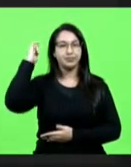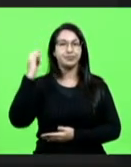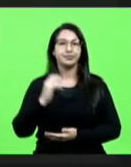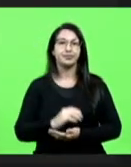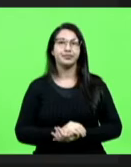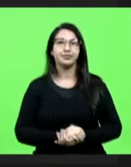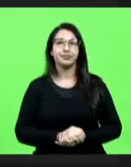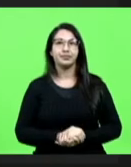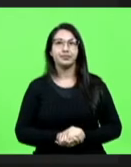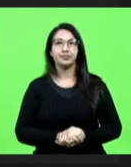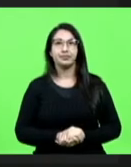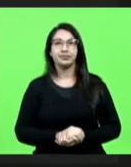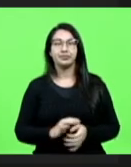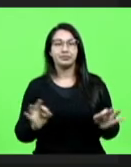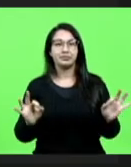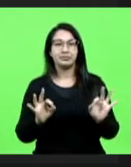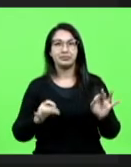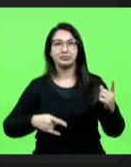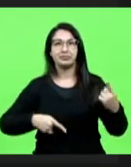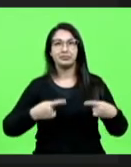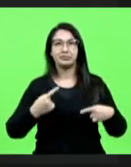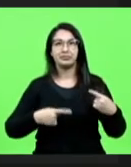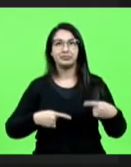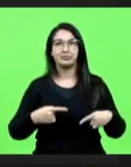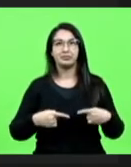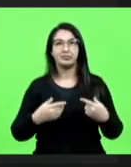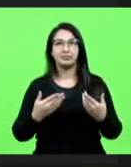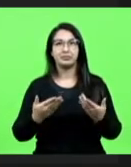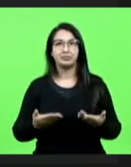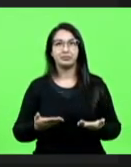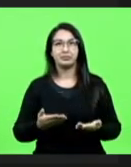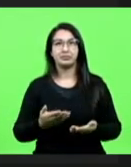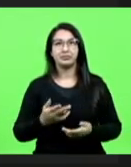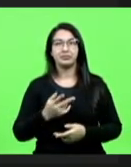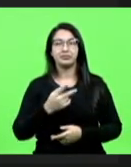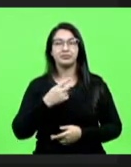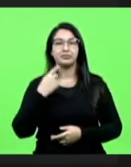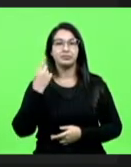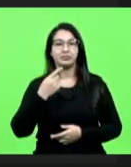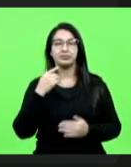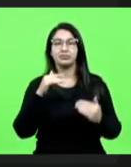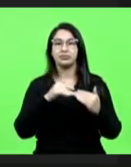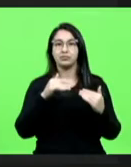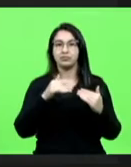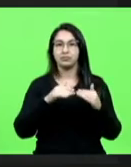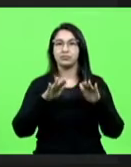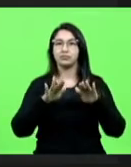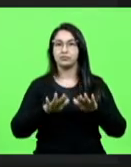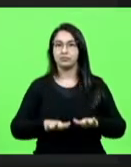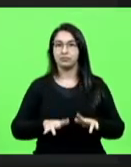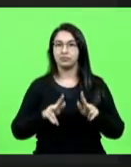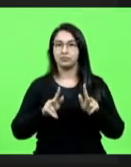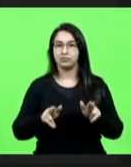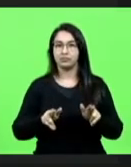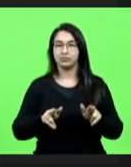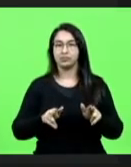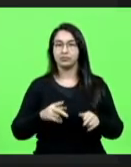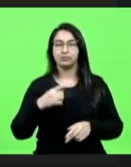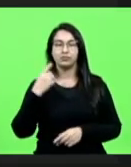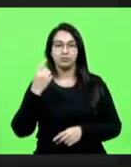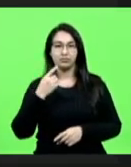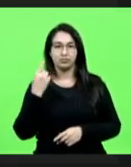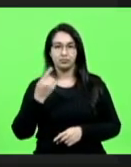não havendo quem queira discutir em deliberação. Os deputados que concordam permaneçam como estão, os deputados que